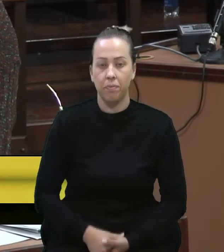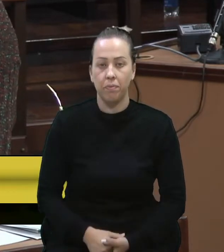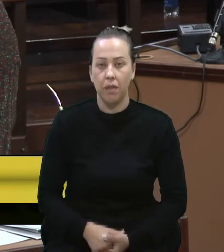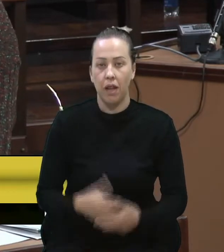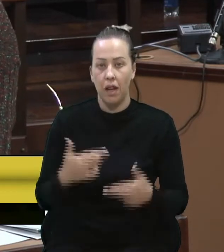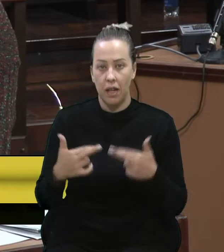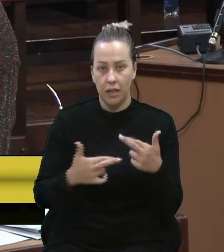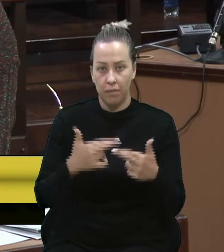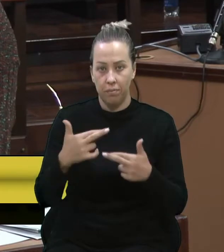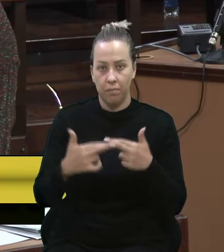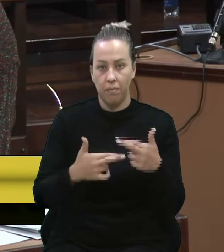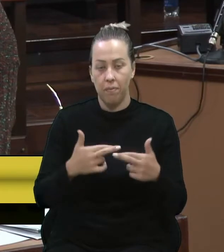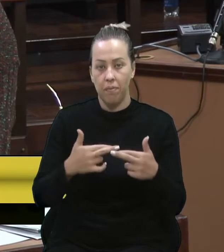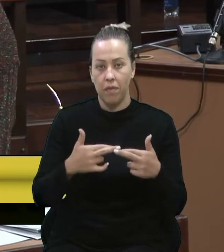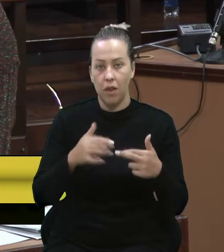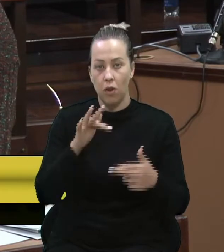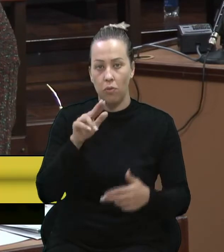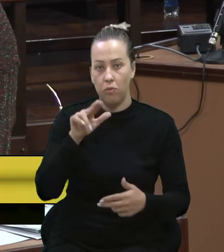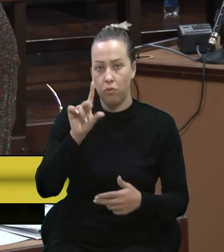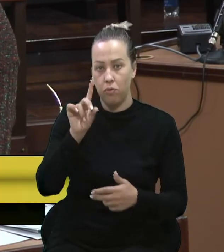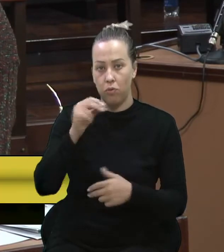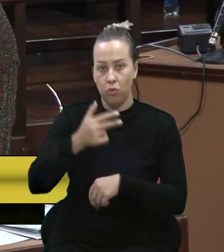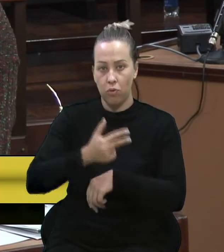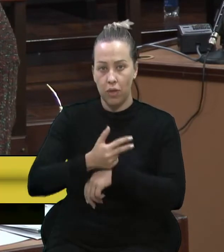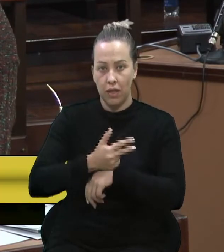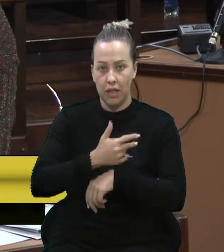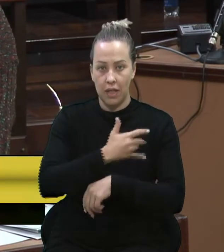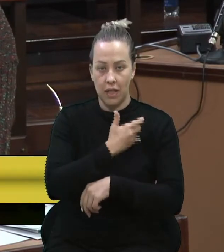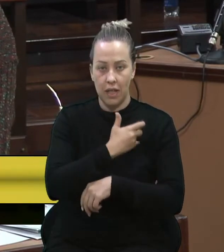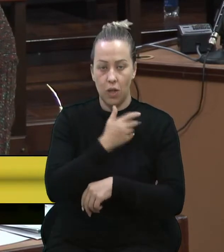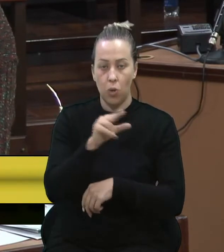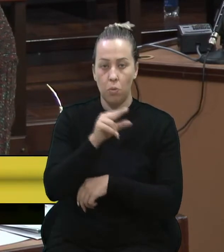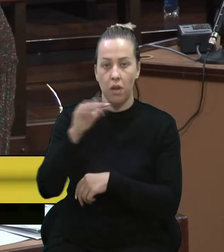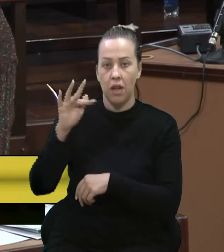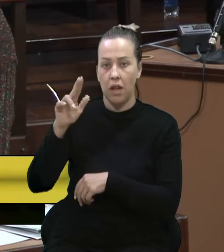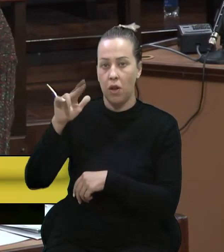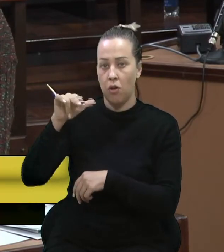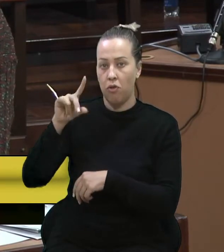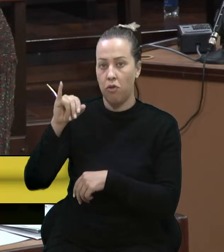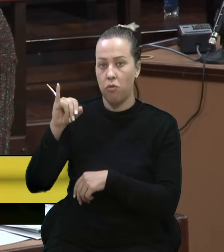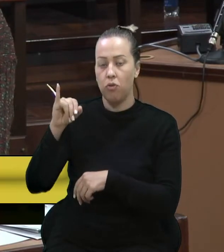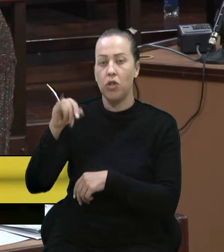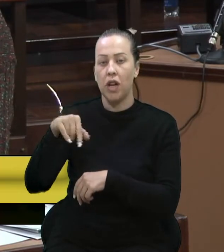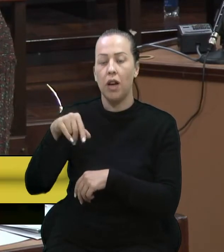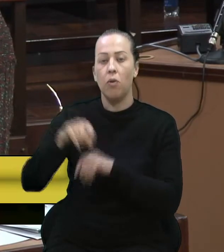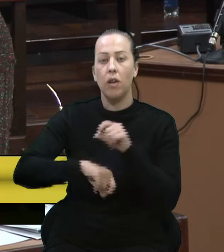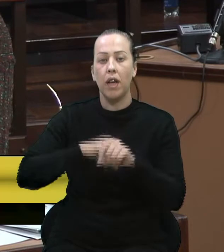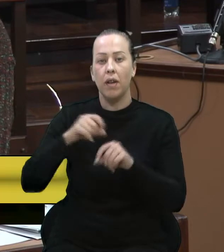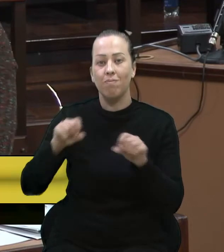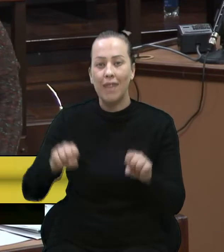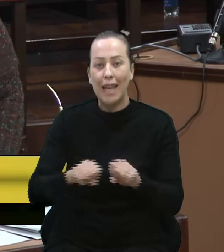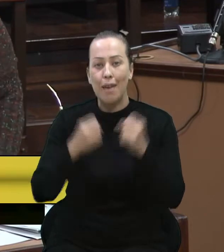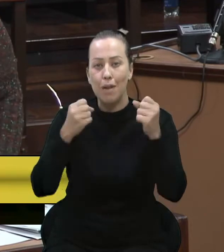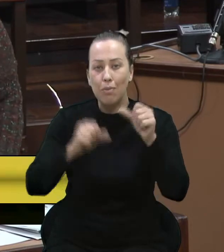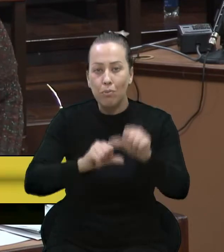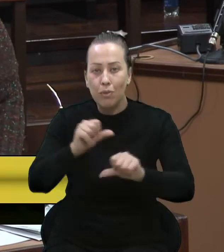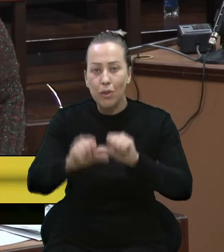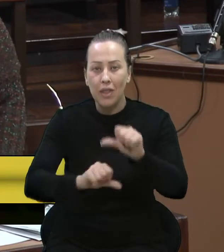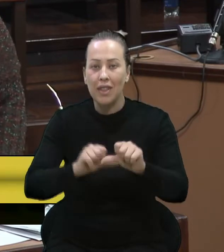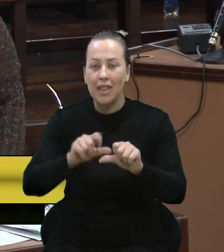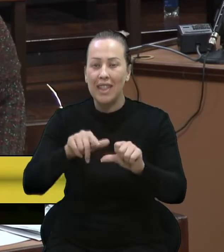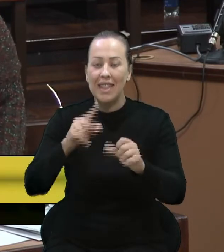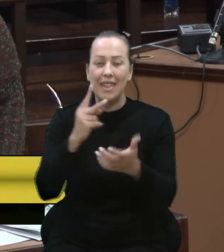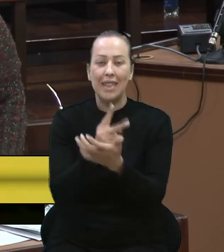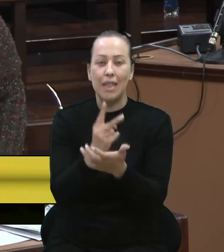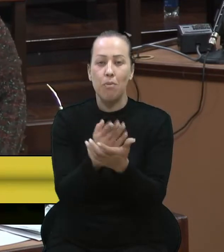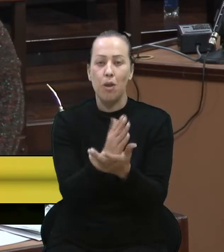reformulação do Fundo do Idoso, conhecido como FUND, ele vem destravar uma questão pertinente